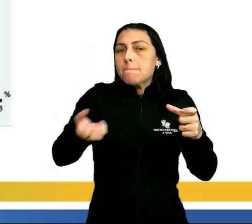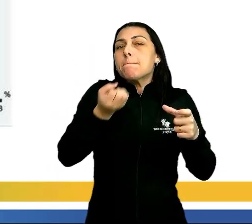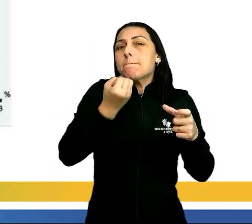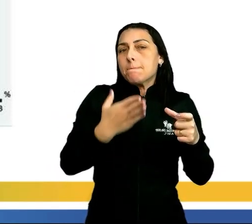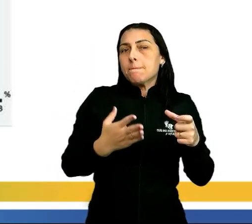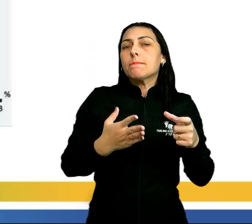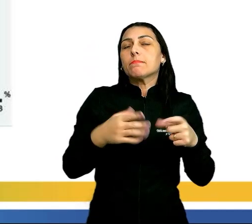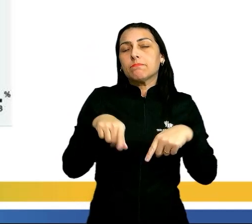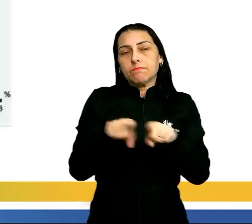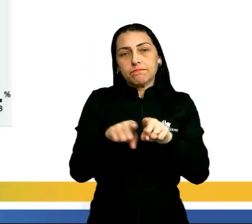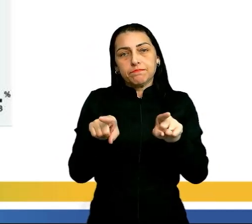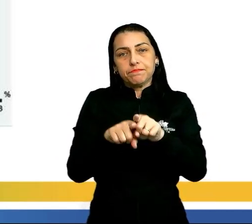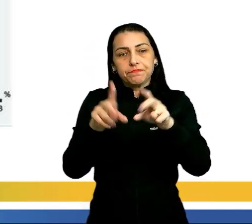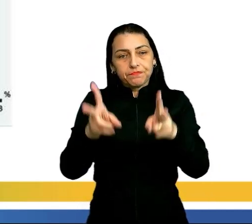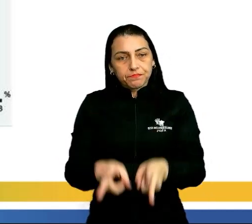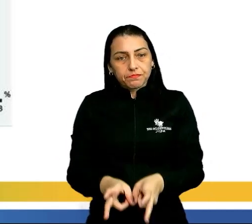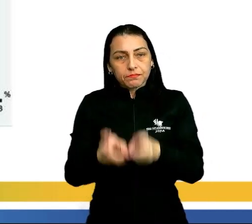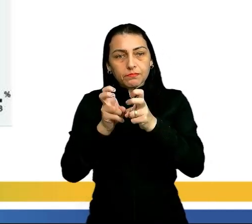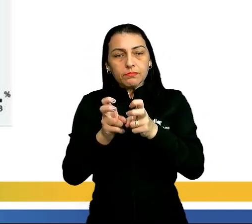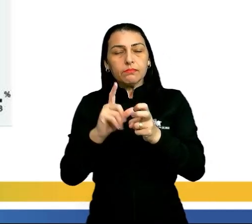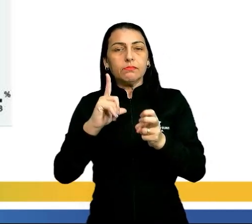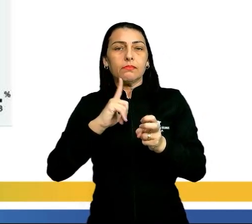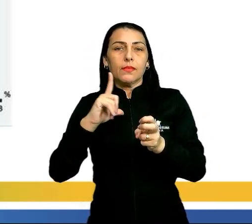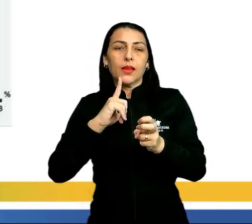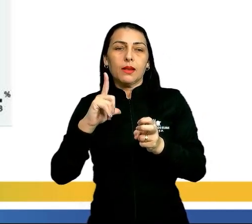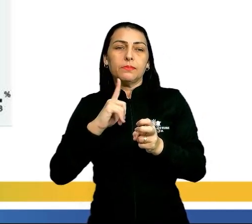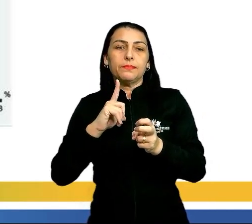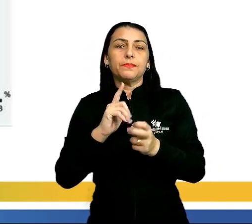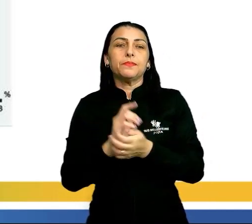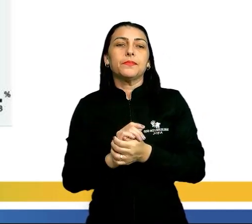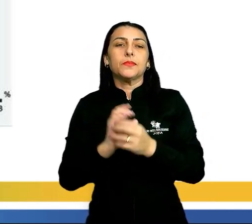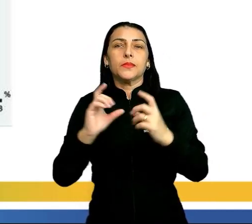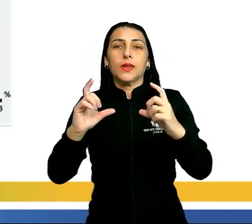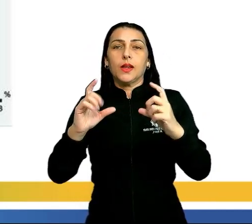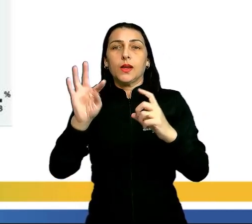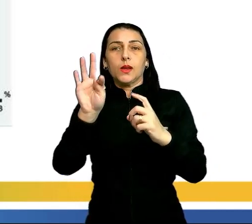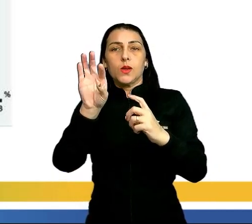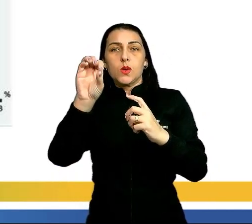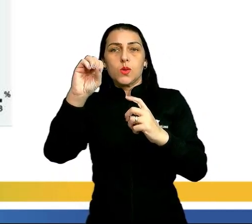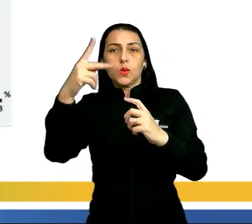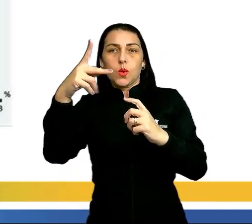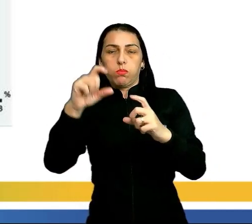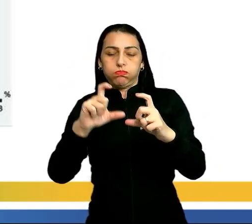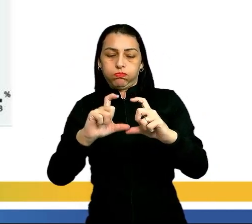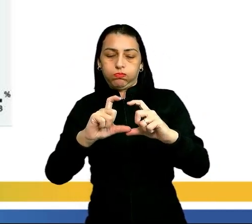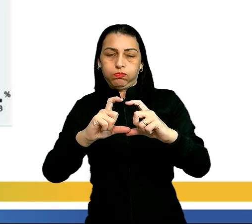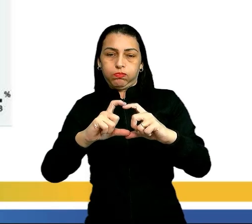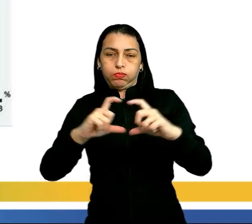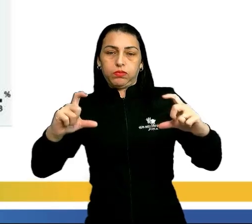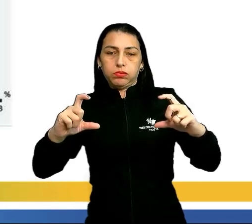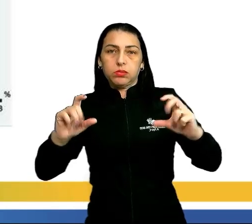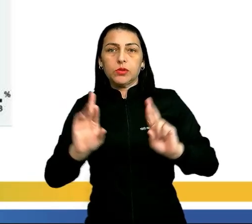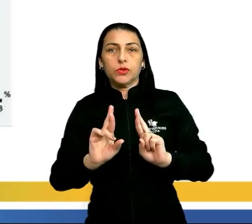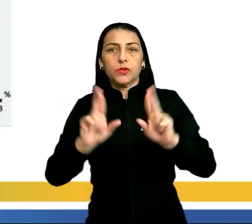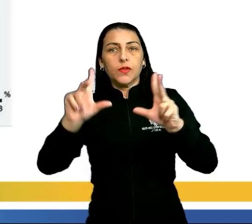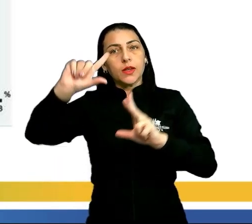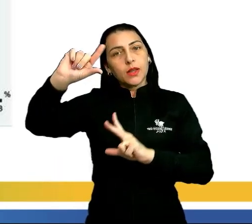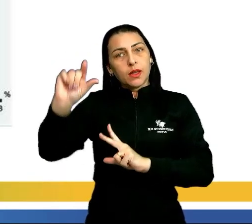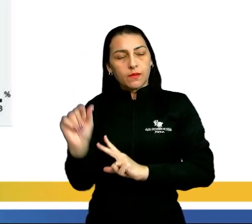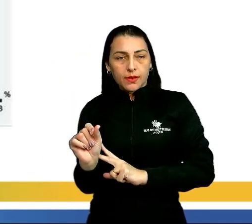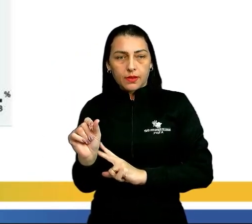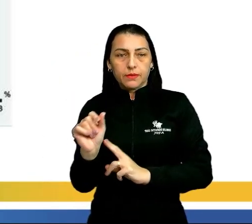porque vocês percebem aqui, que aqui nós temos esse topo, ele vai ser bem mais largo, diferente aí